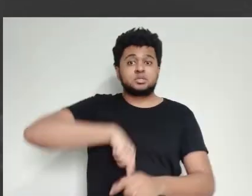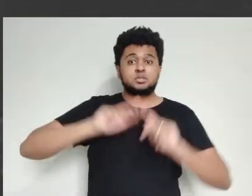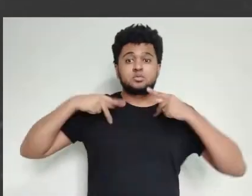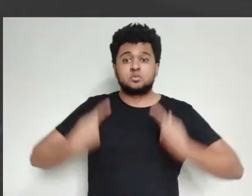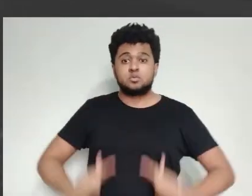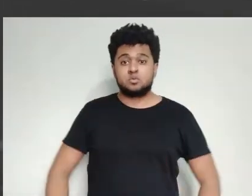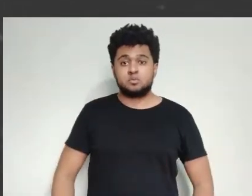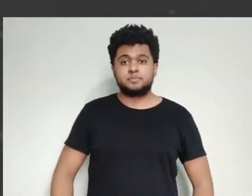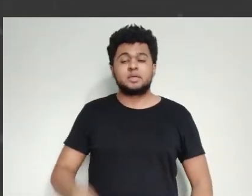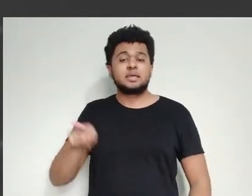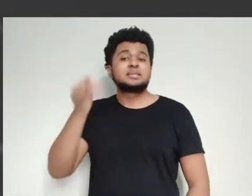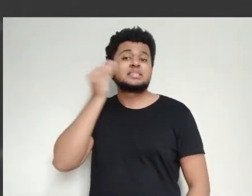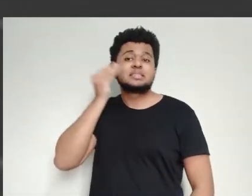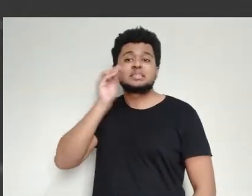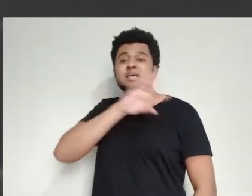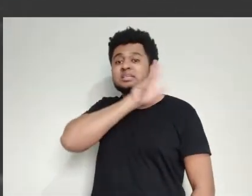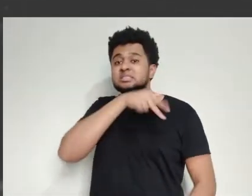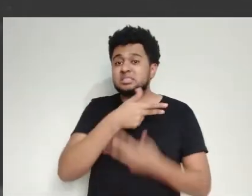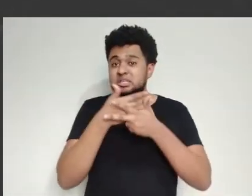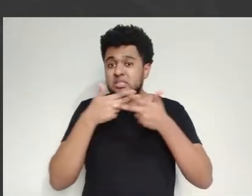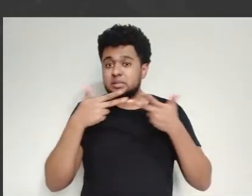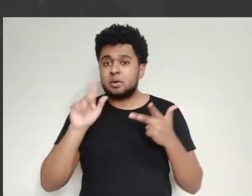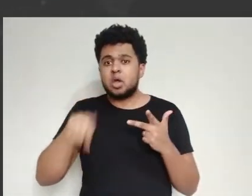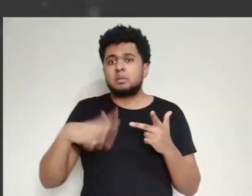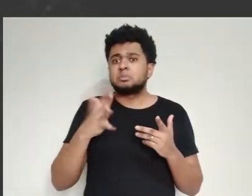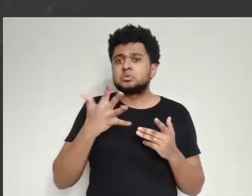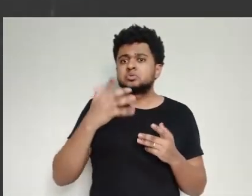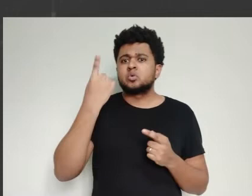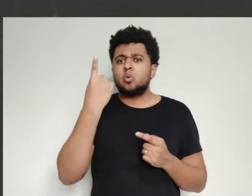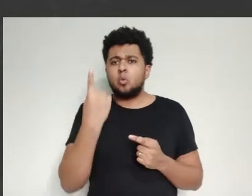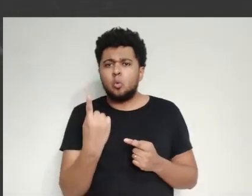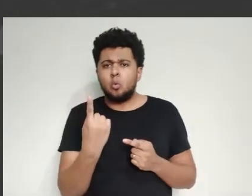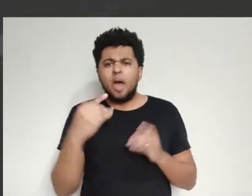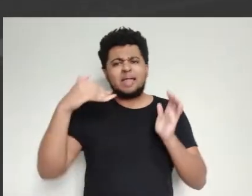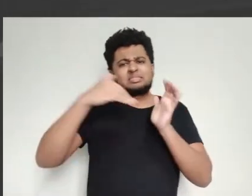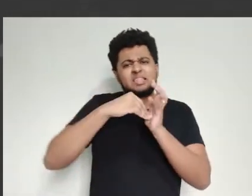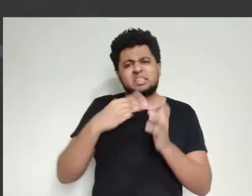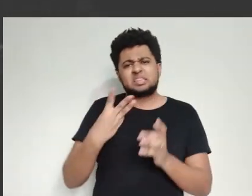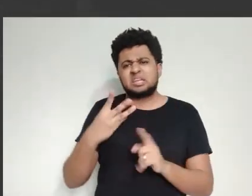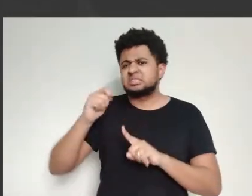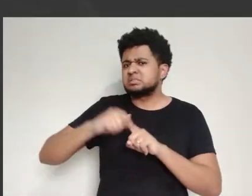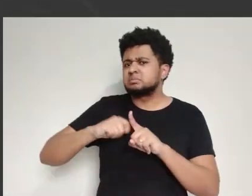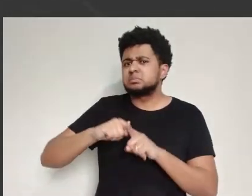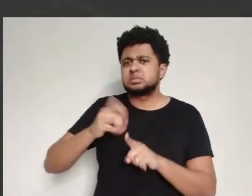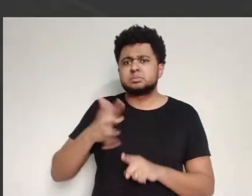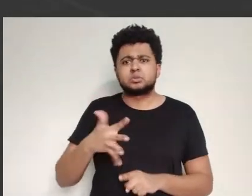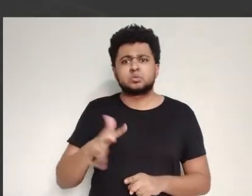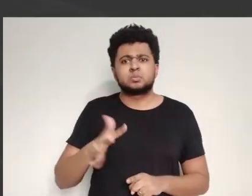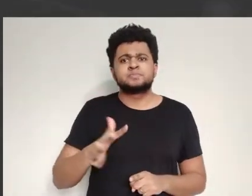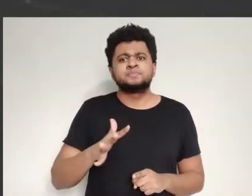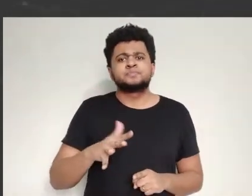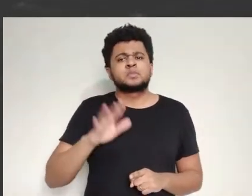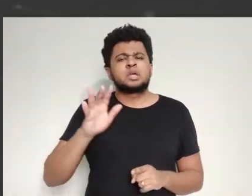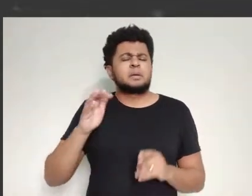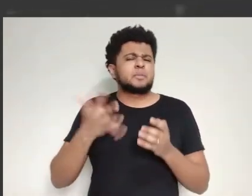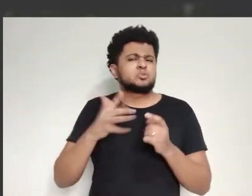potente para conseguir proteger, ela tem que ser muito boa. Senão, tem que ser mais de uma dose. Não tem jeito.